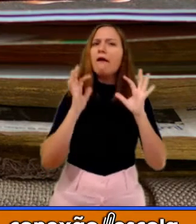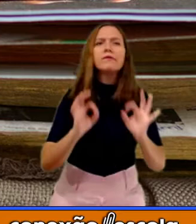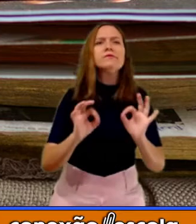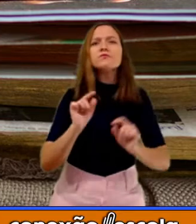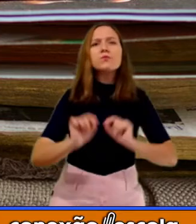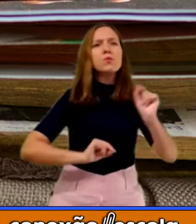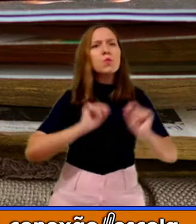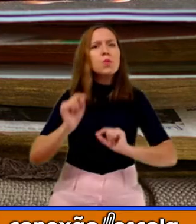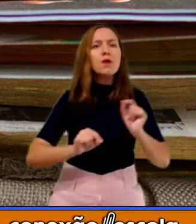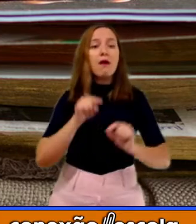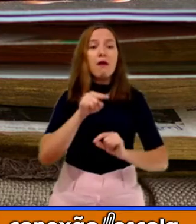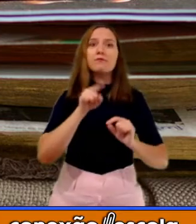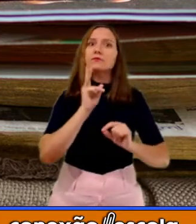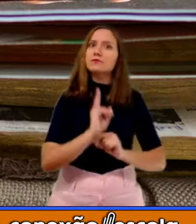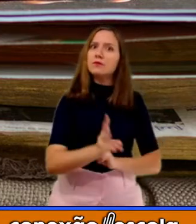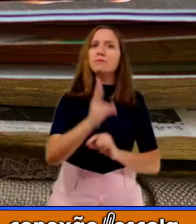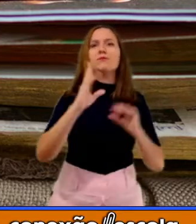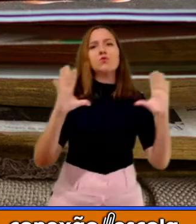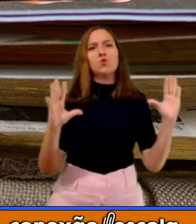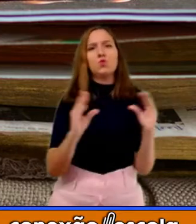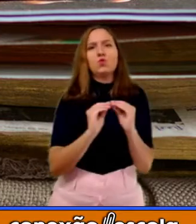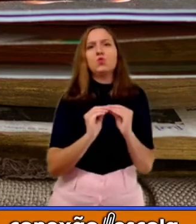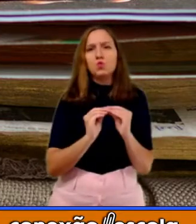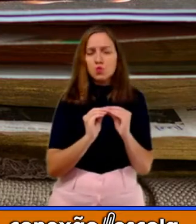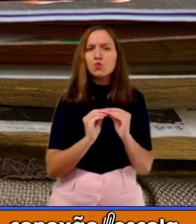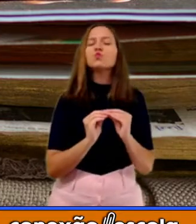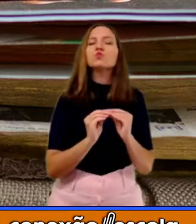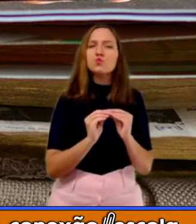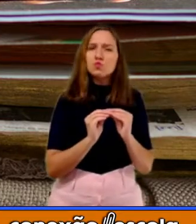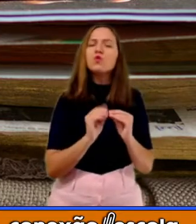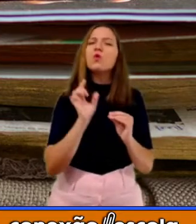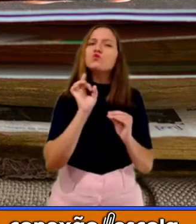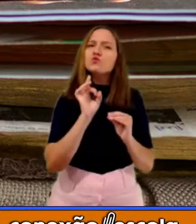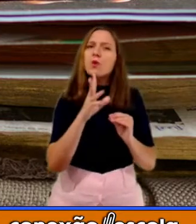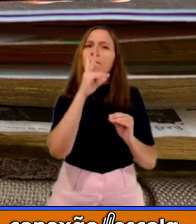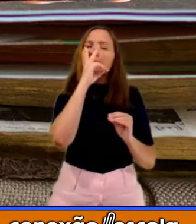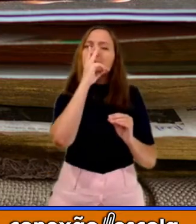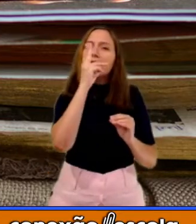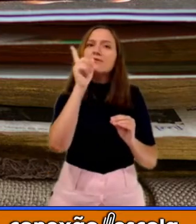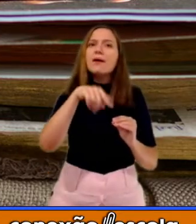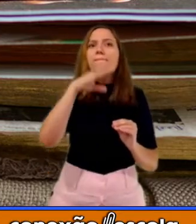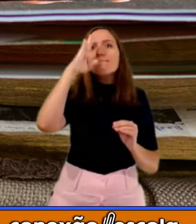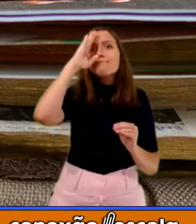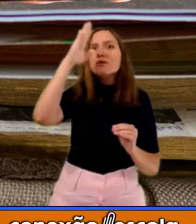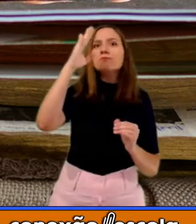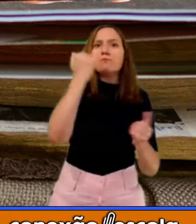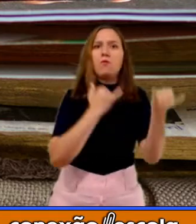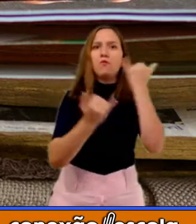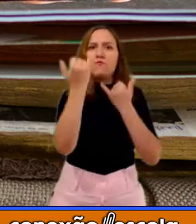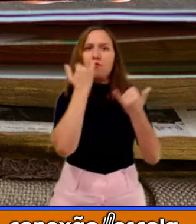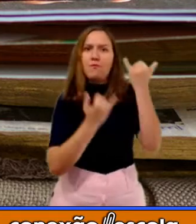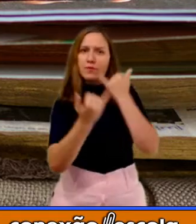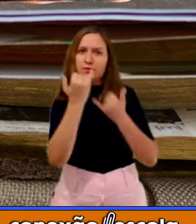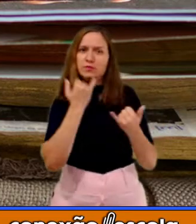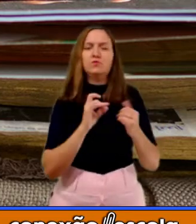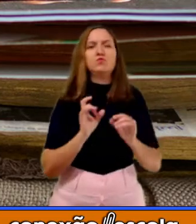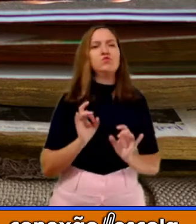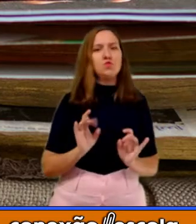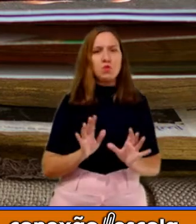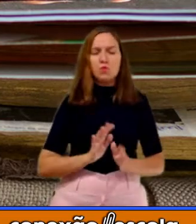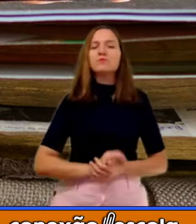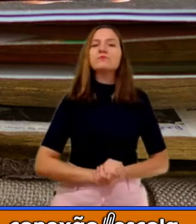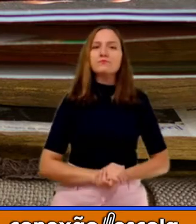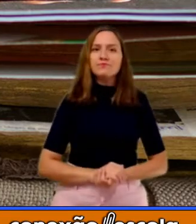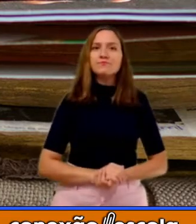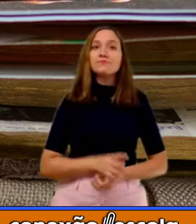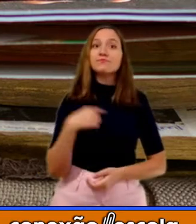um trecho curto e que vai nos dar somente sinalizações do que deve ser informado ali naquele bilhete.